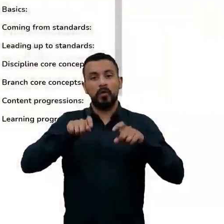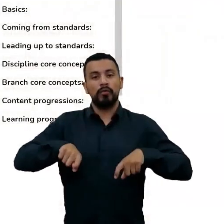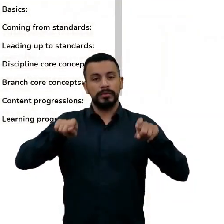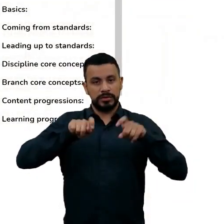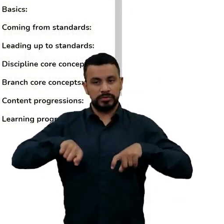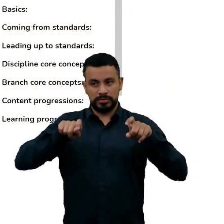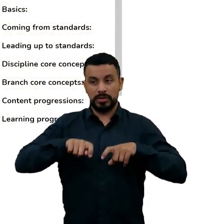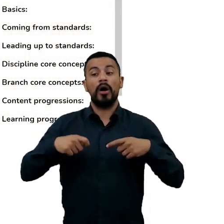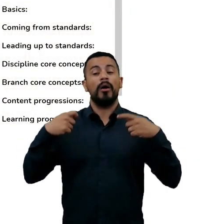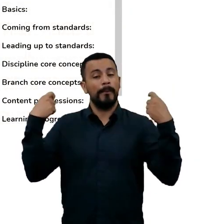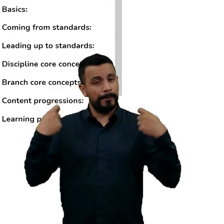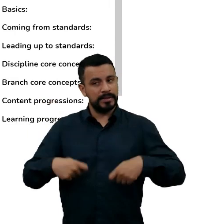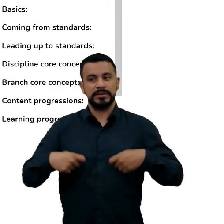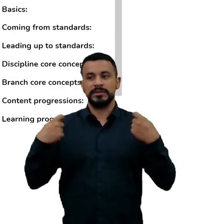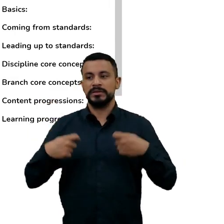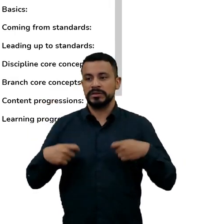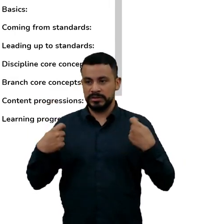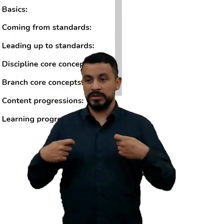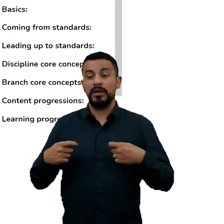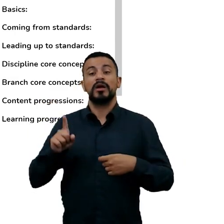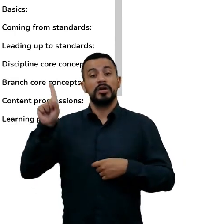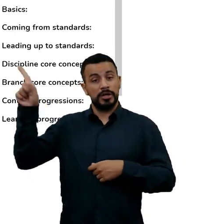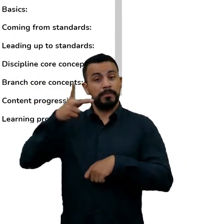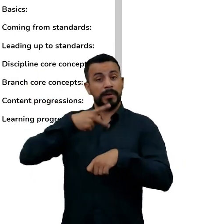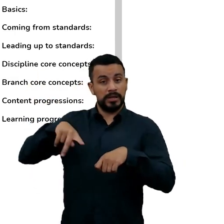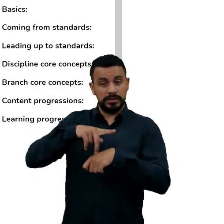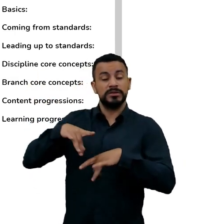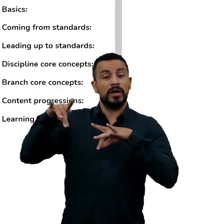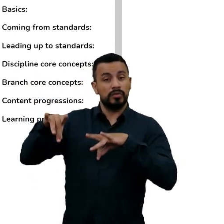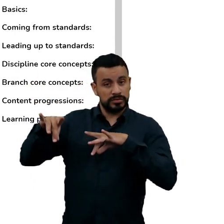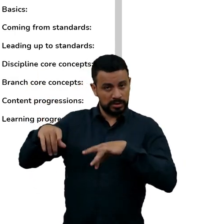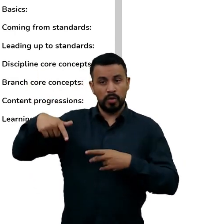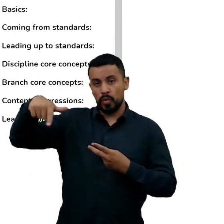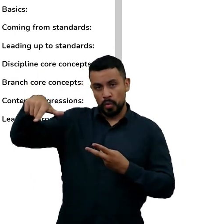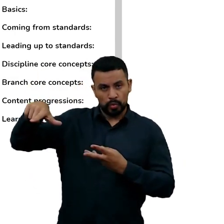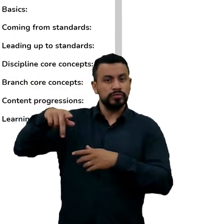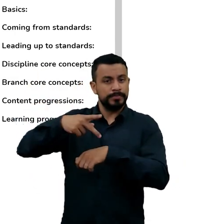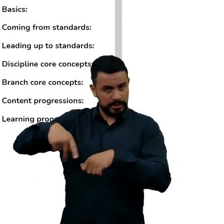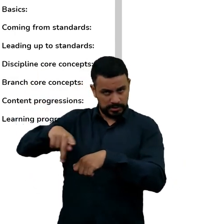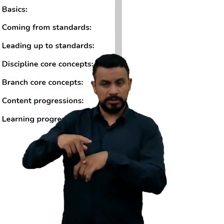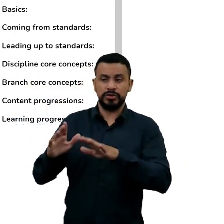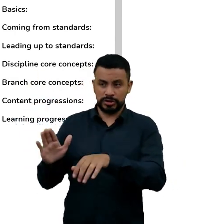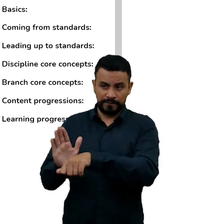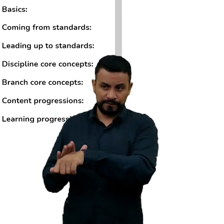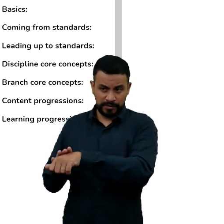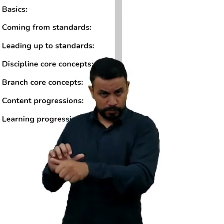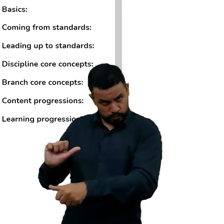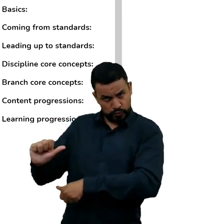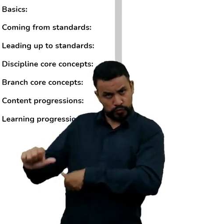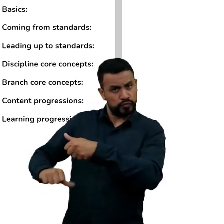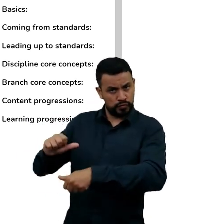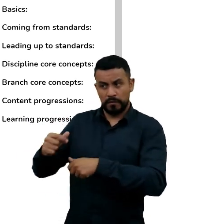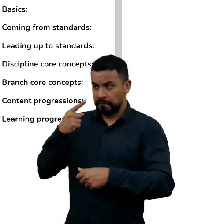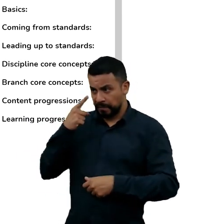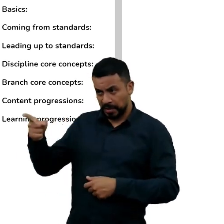Precisamos que isso foi feito na Austrália e outros países também, modernizando seus padrões. E vemos tanto que eles se